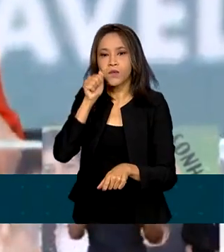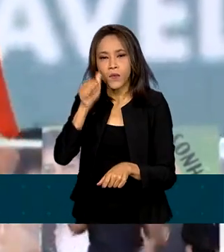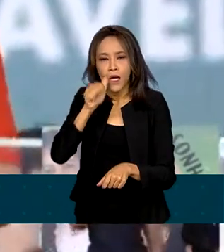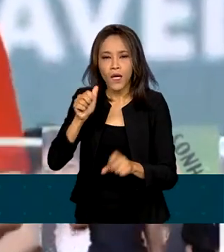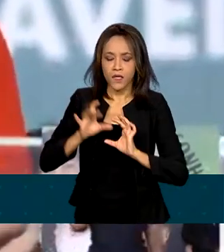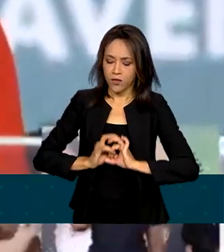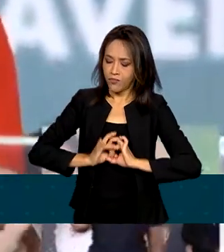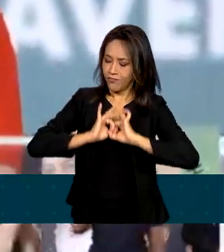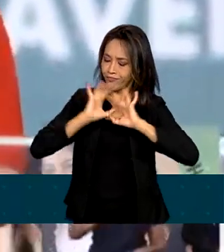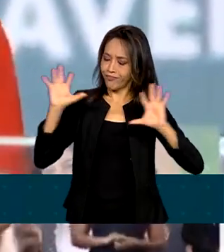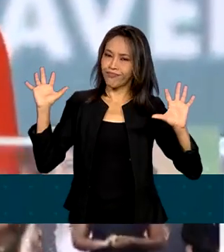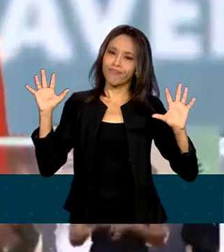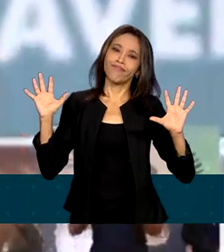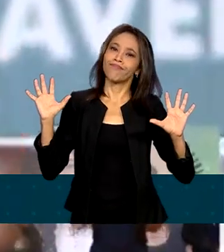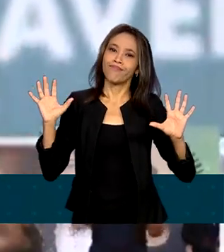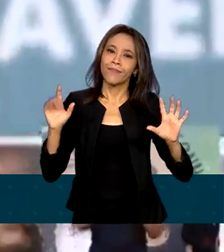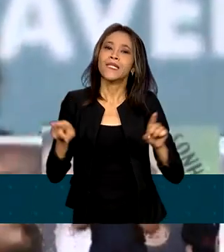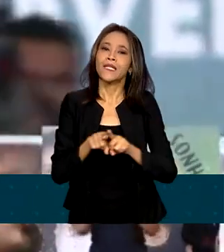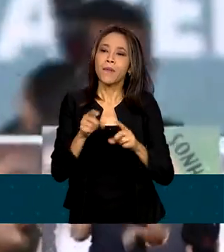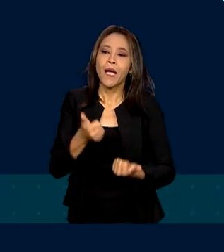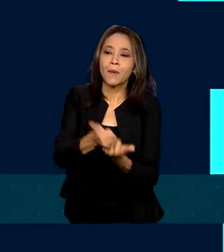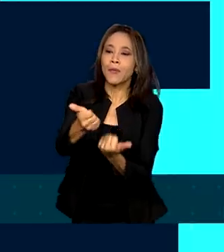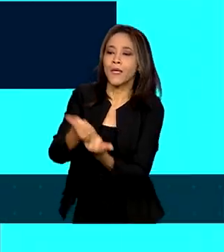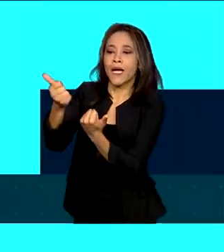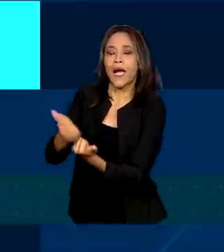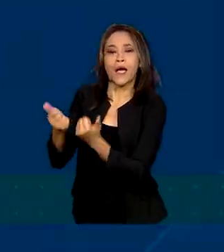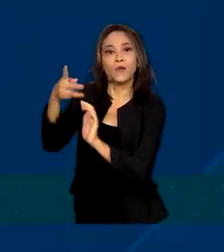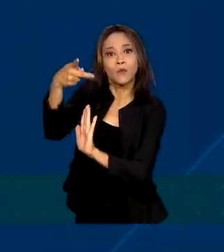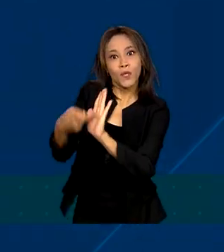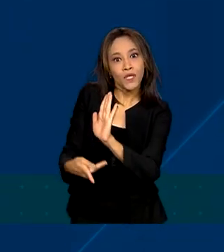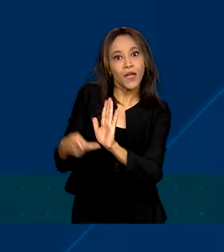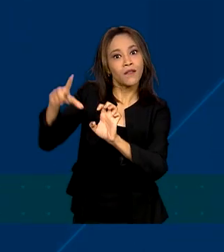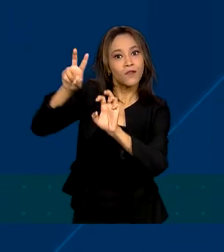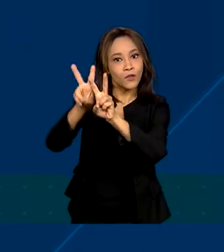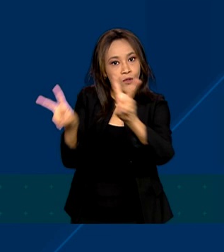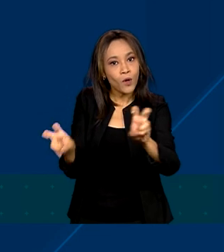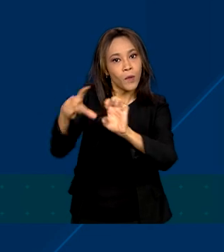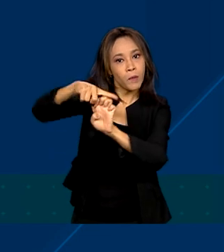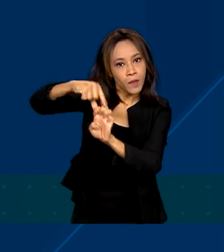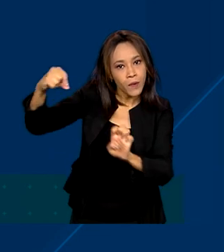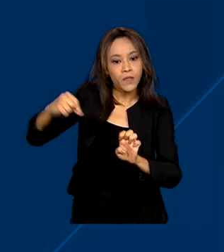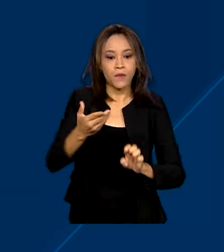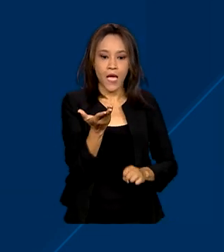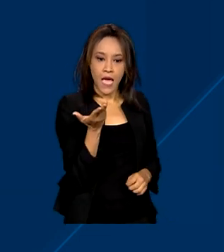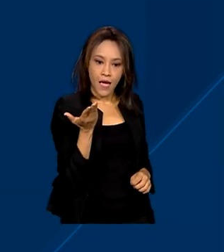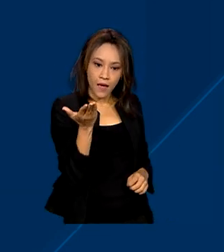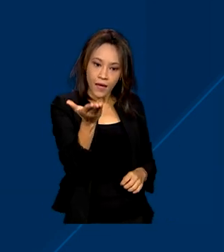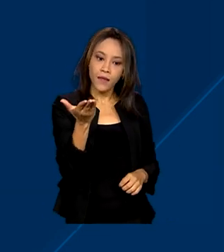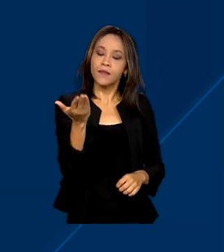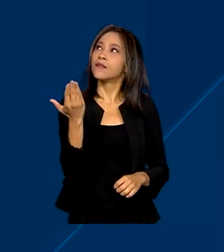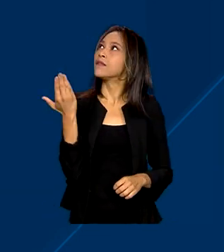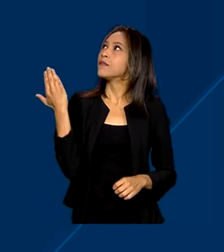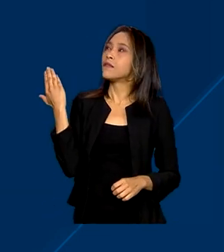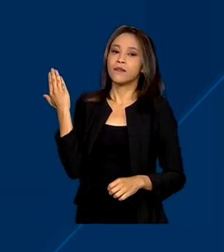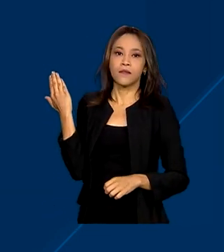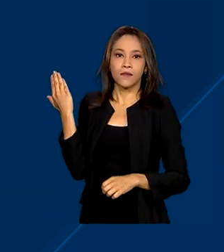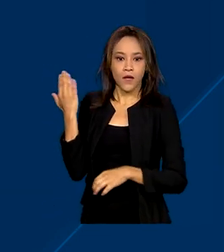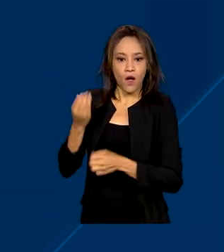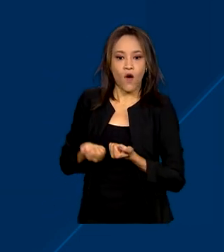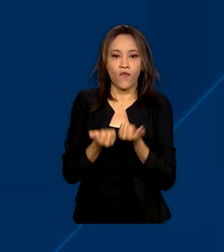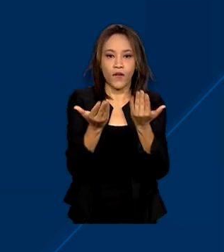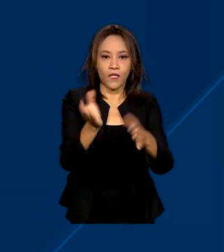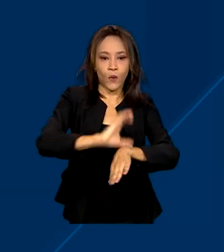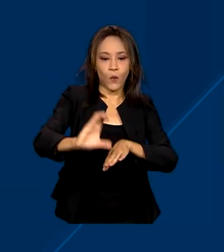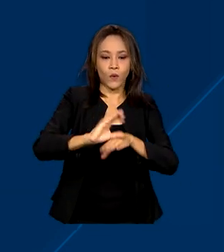garantir ações de empreendedorismo. Os laboratórios de inovação social vão oferecer vários cursos, como